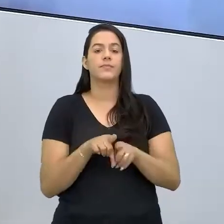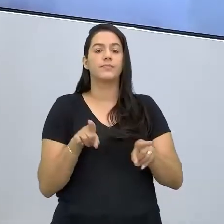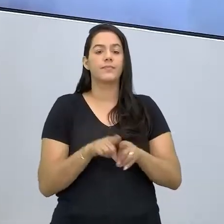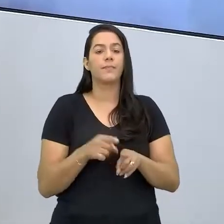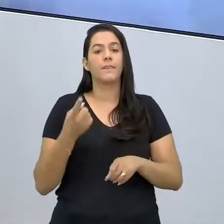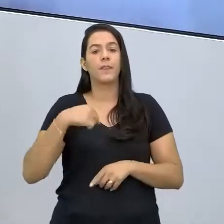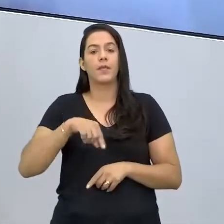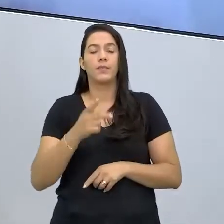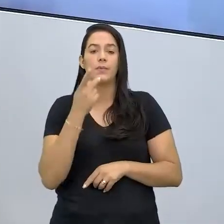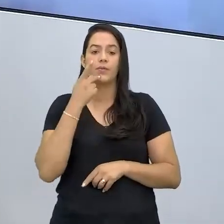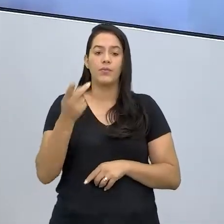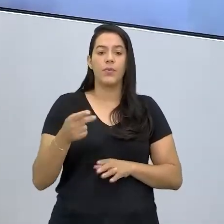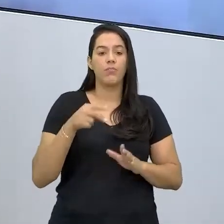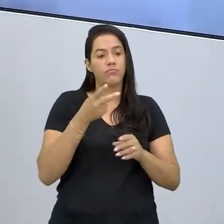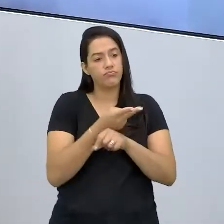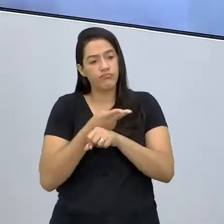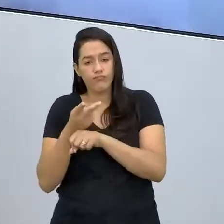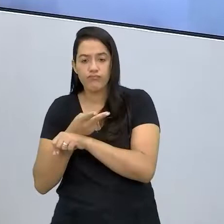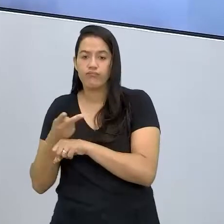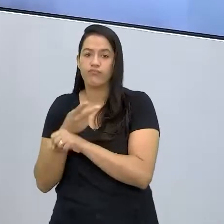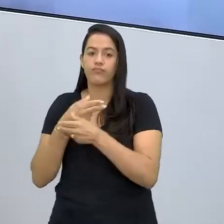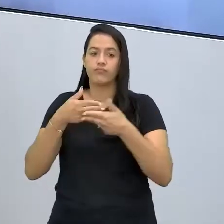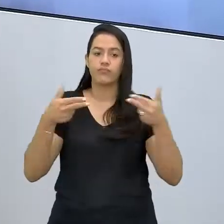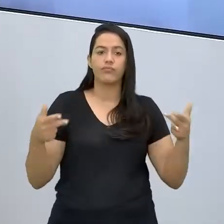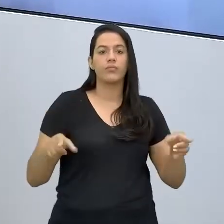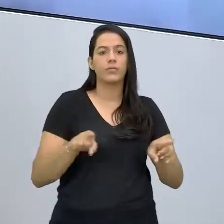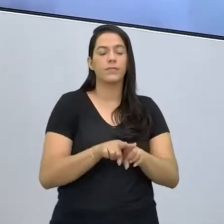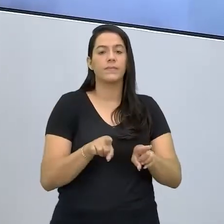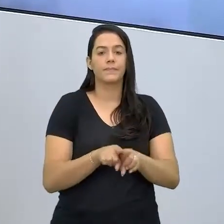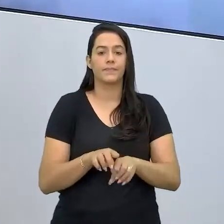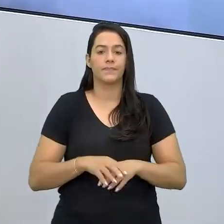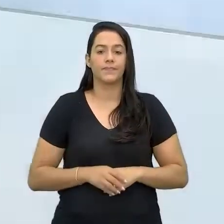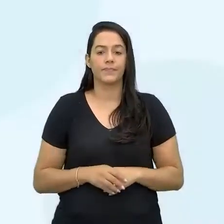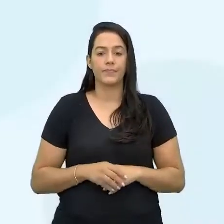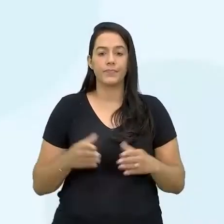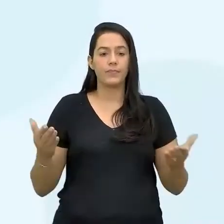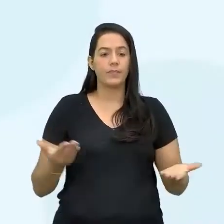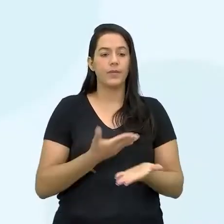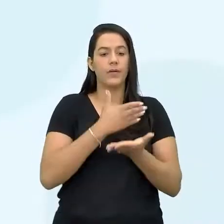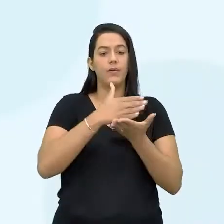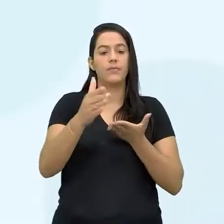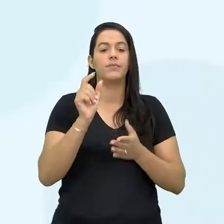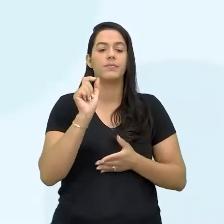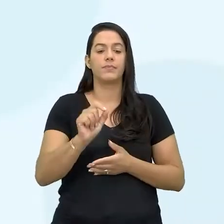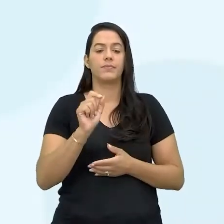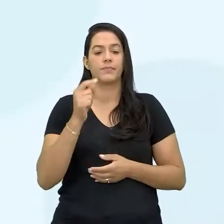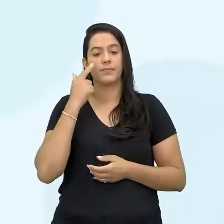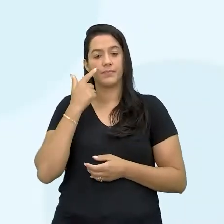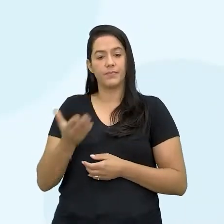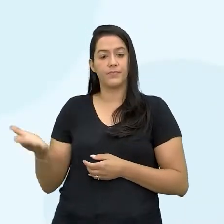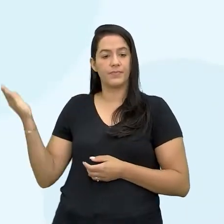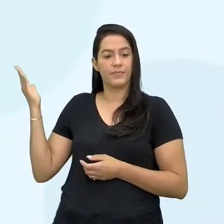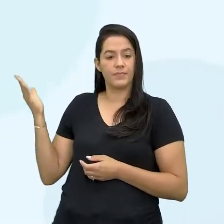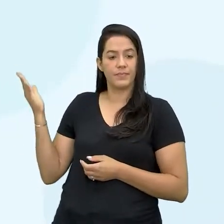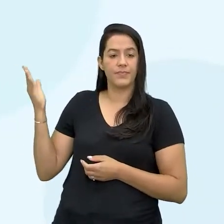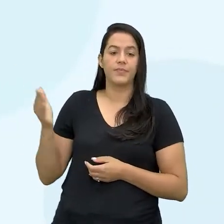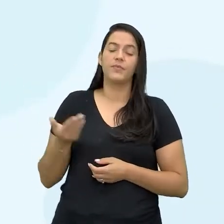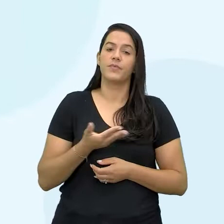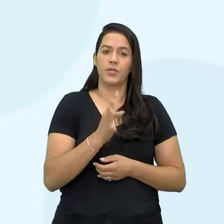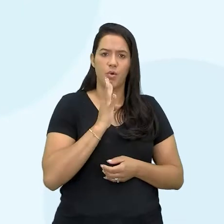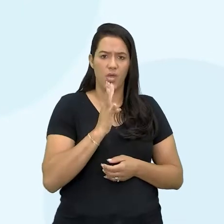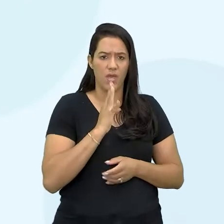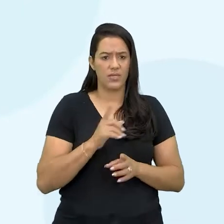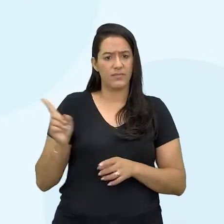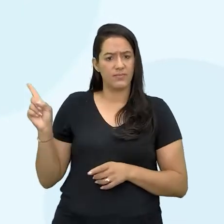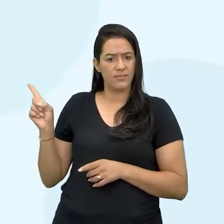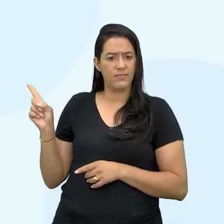curadoria também, muito interessante. Então, vamos lá. Como que a gente começa essa aula? A começa essa aula falando o seguinte, você já ouviu falar